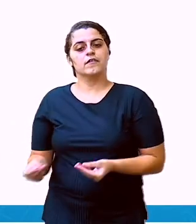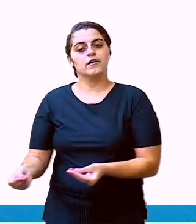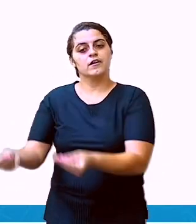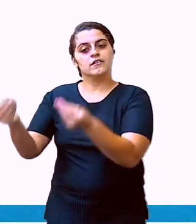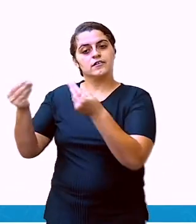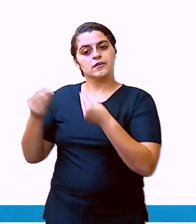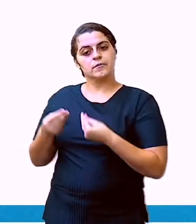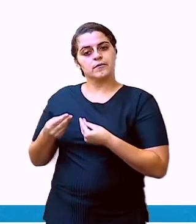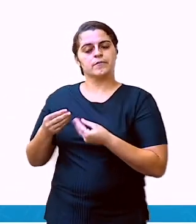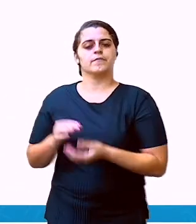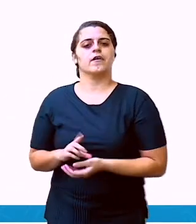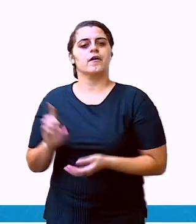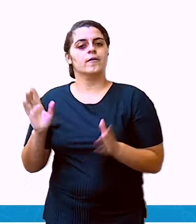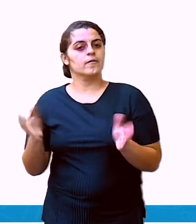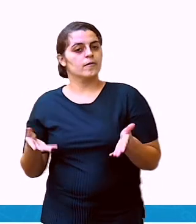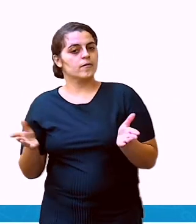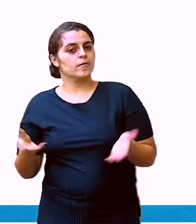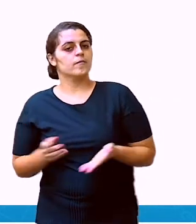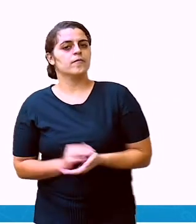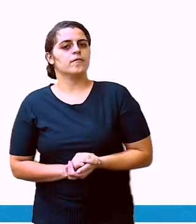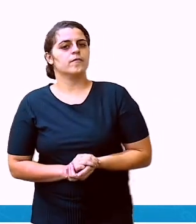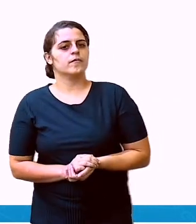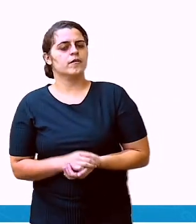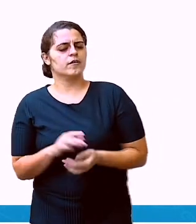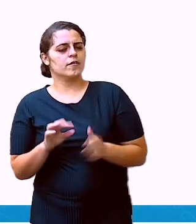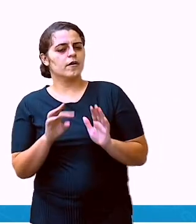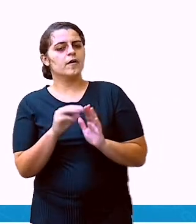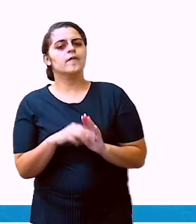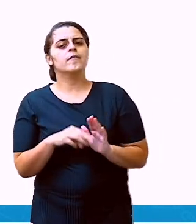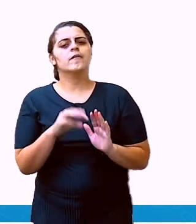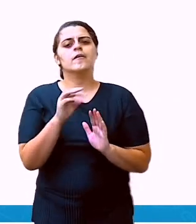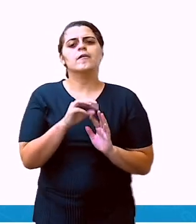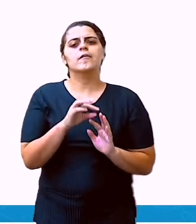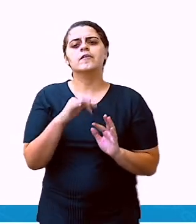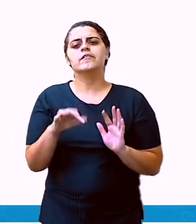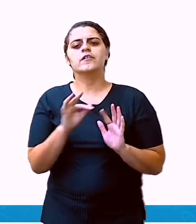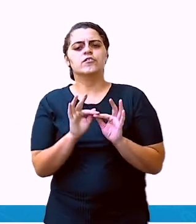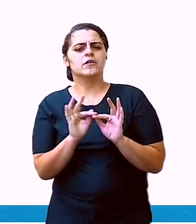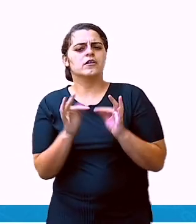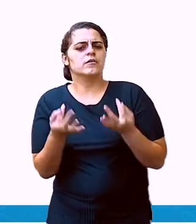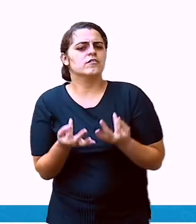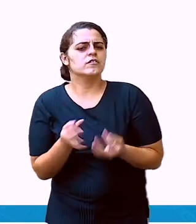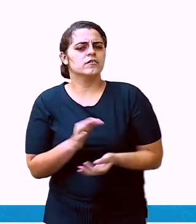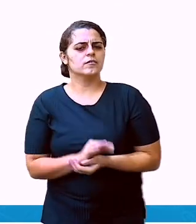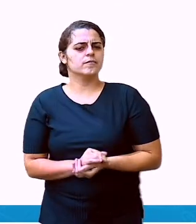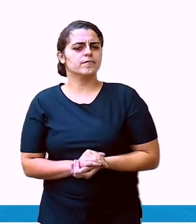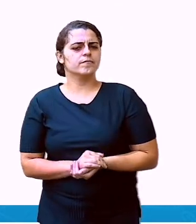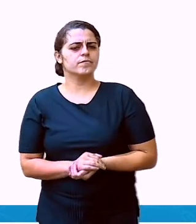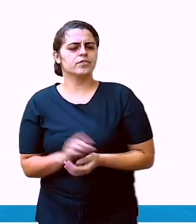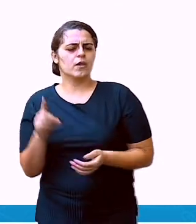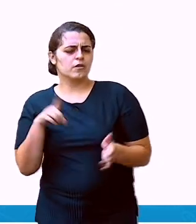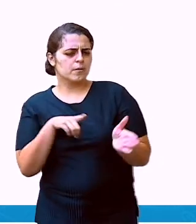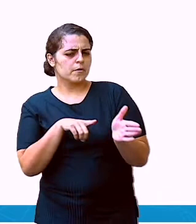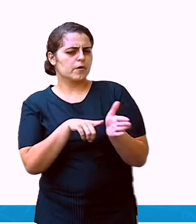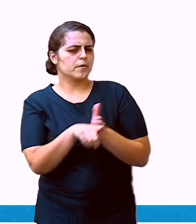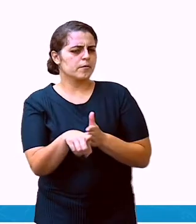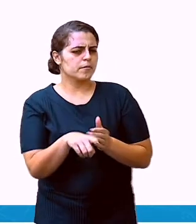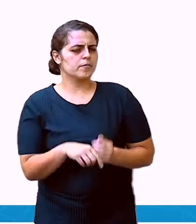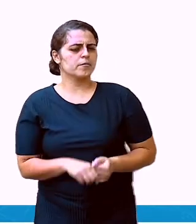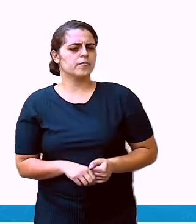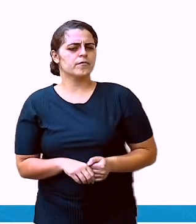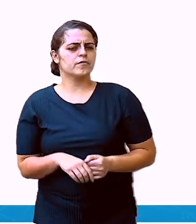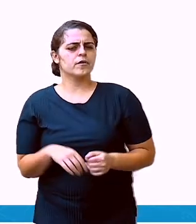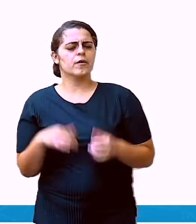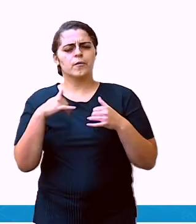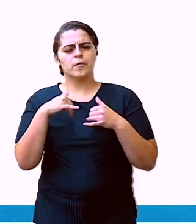Vamos ver agora a mensagem. A mensagem nós já falamos. Pode ser perguntas. Pode ser